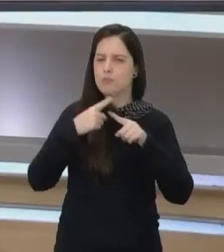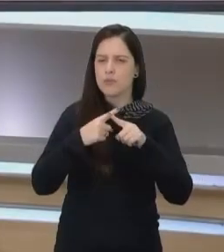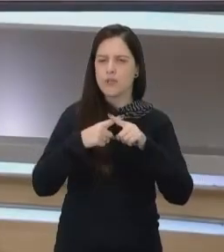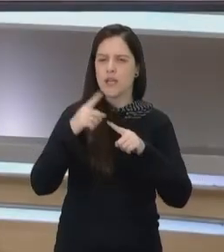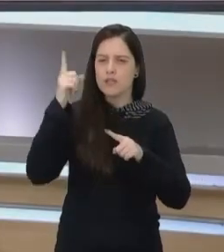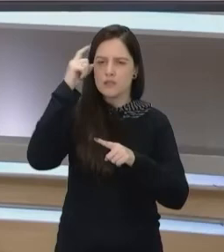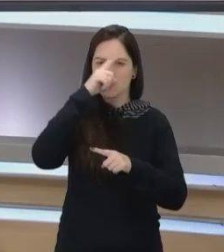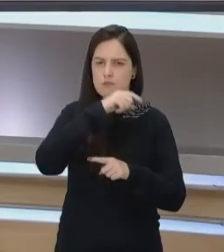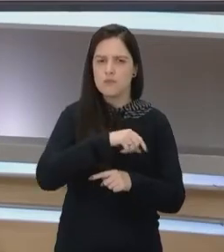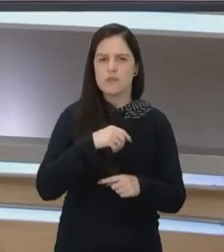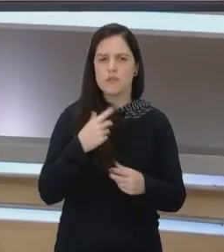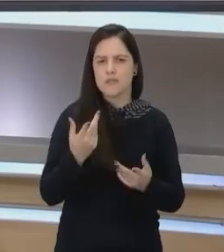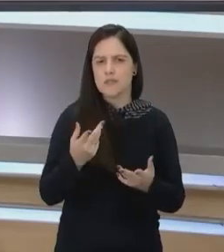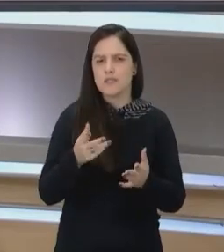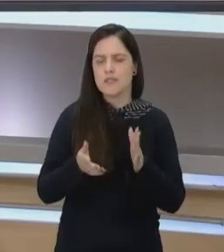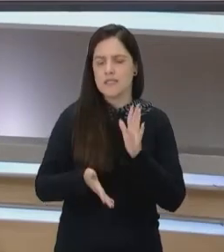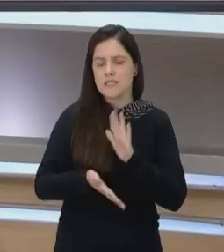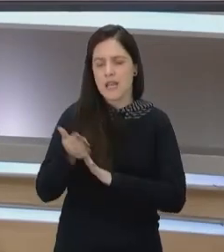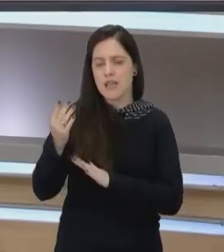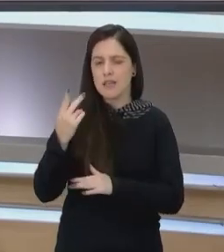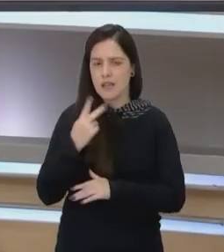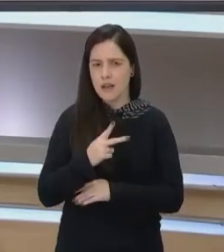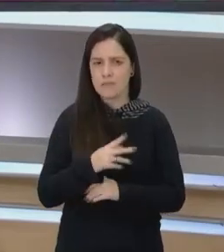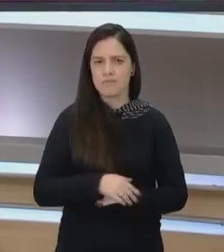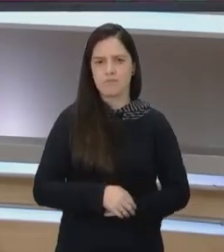a gente romper esse ciclo e sair dela.